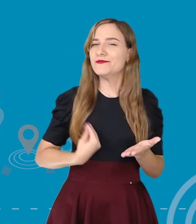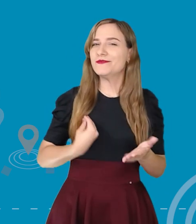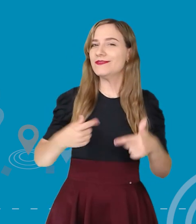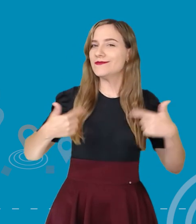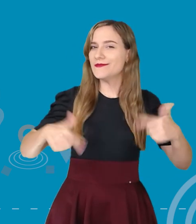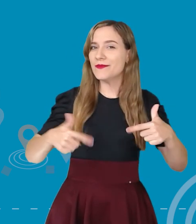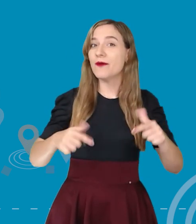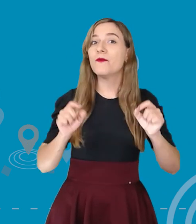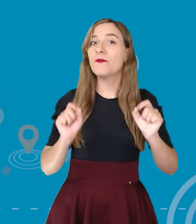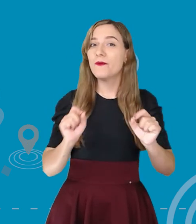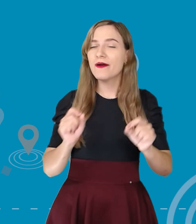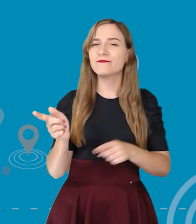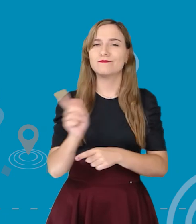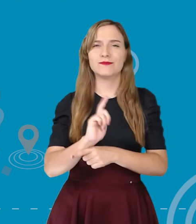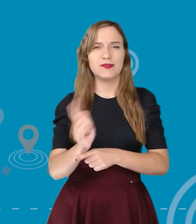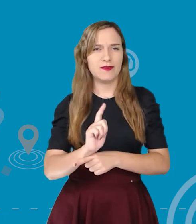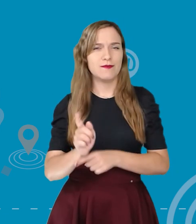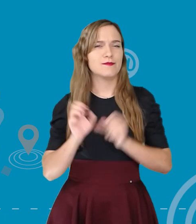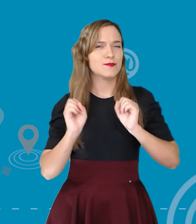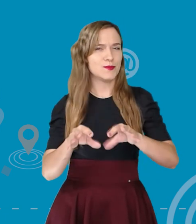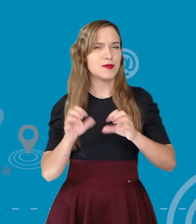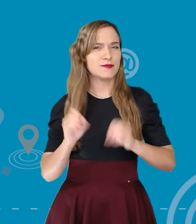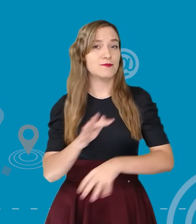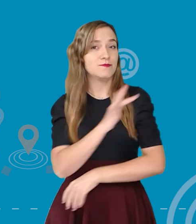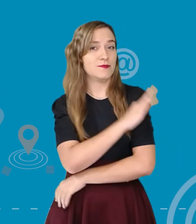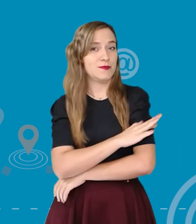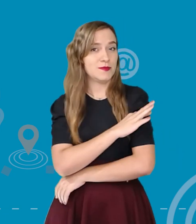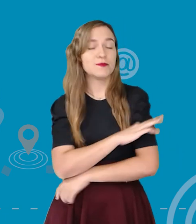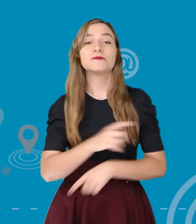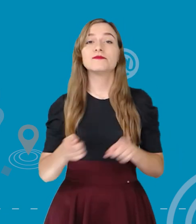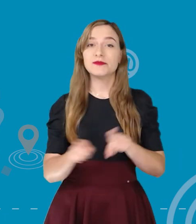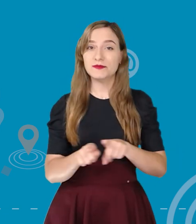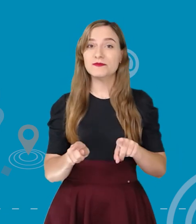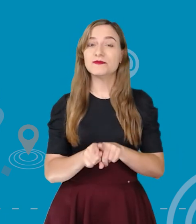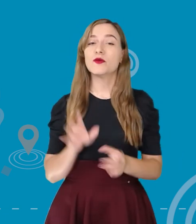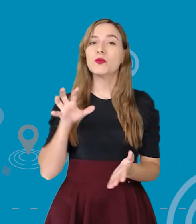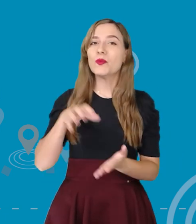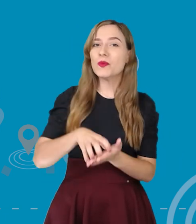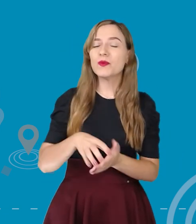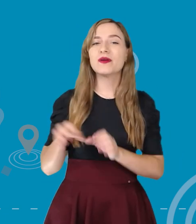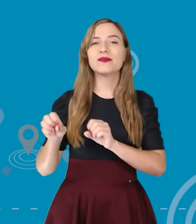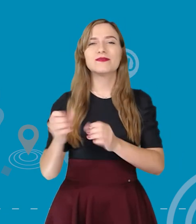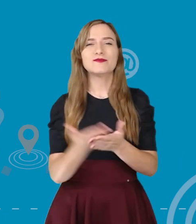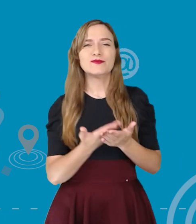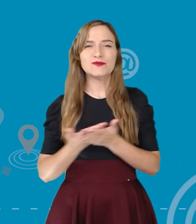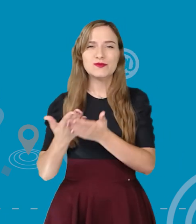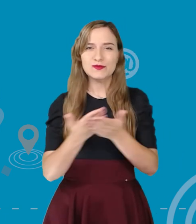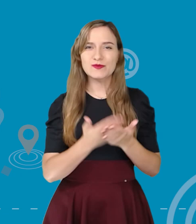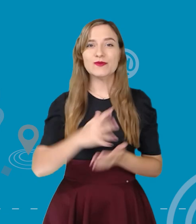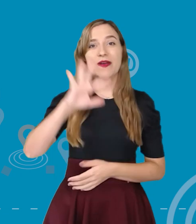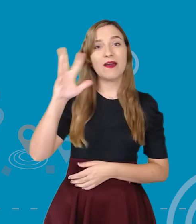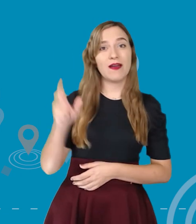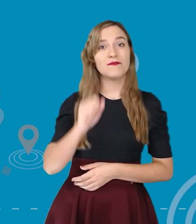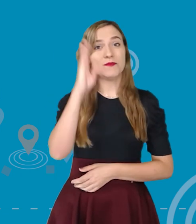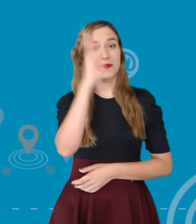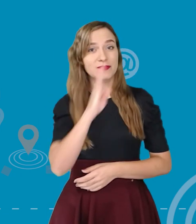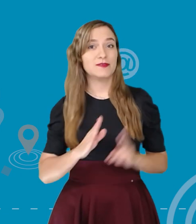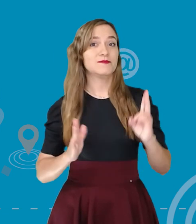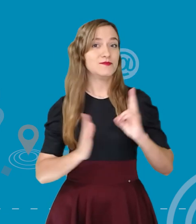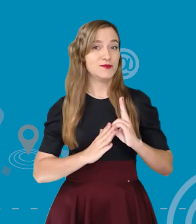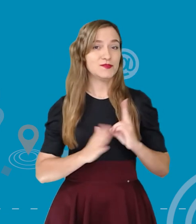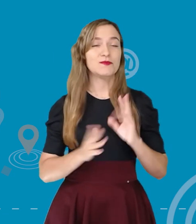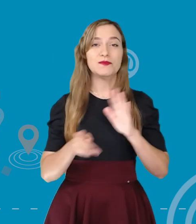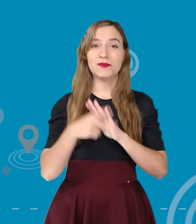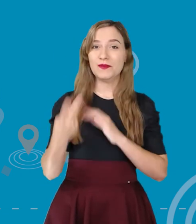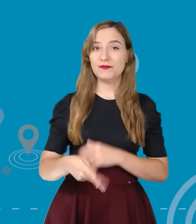atualmente atua na Gerência de Educação Fundamental e no Núcleo de Estudos Afro-Brasileiros